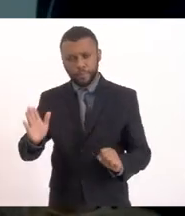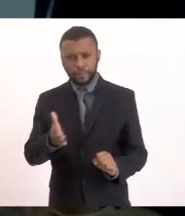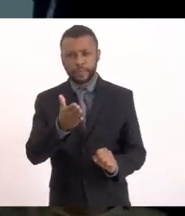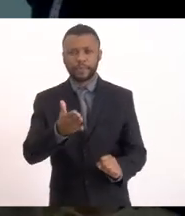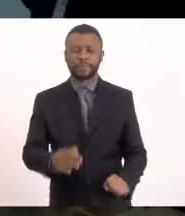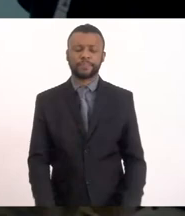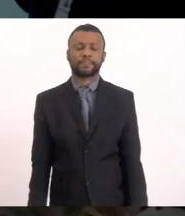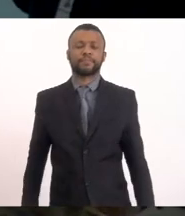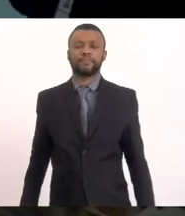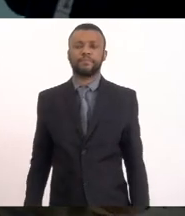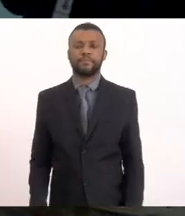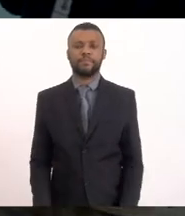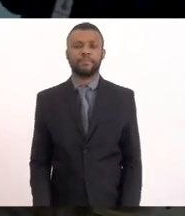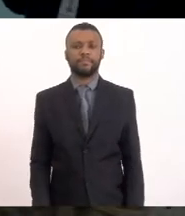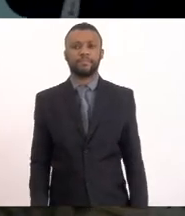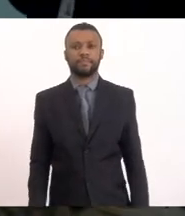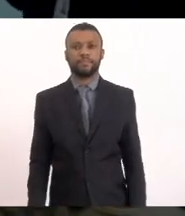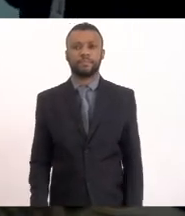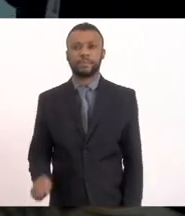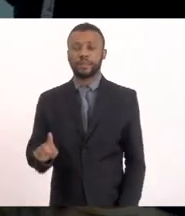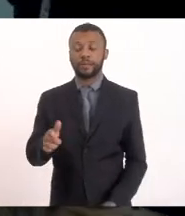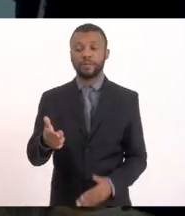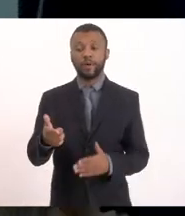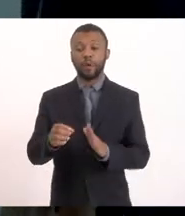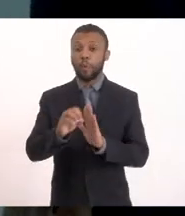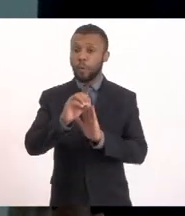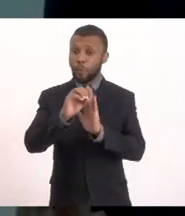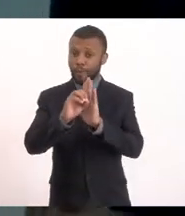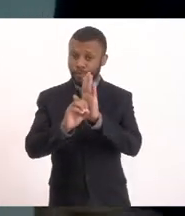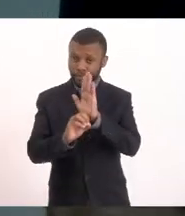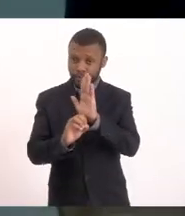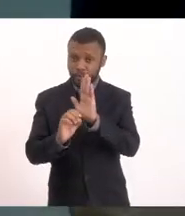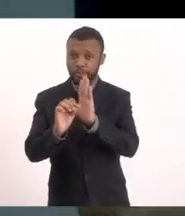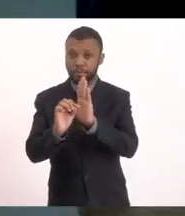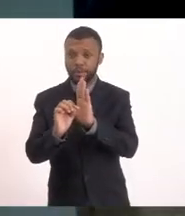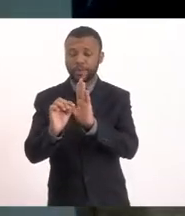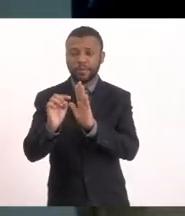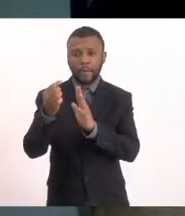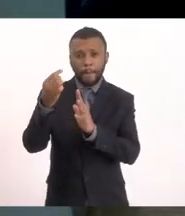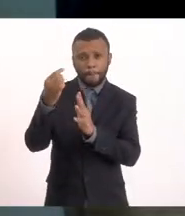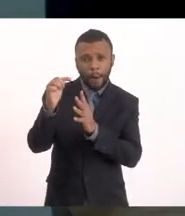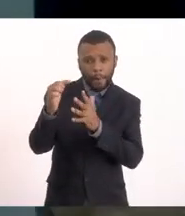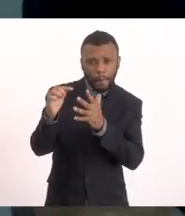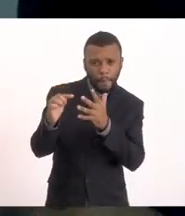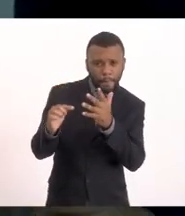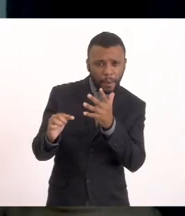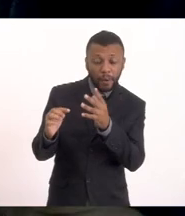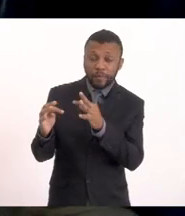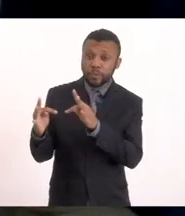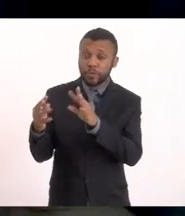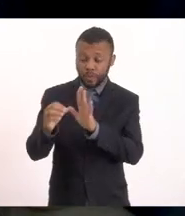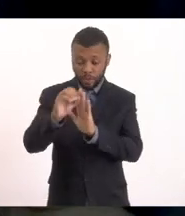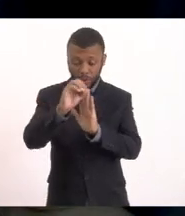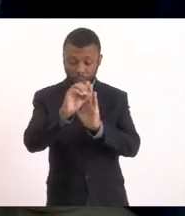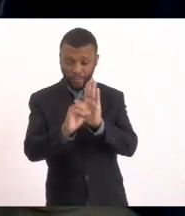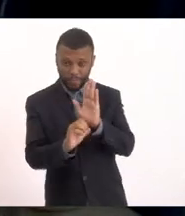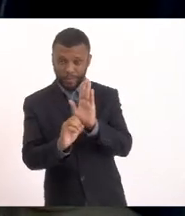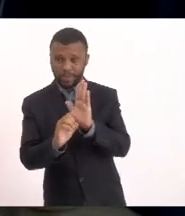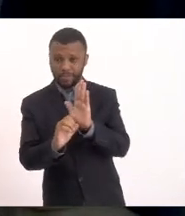Essa foi o ofício Todos estão no SEI Esse é o ofício da